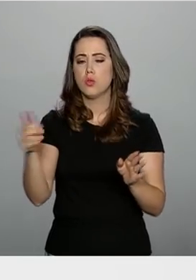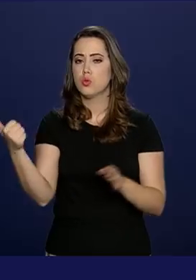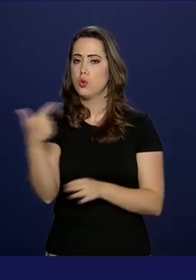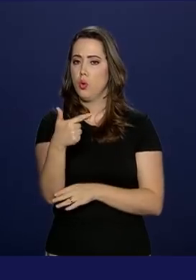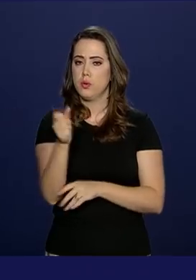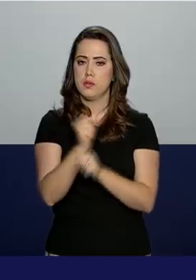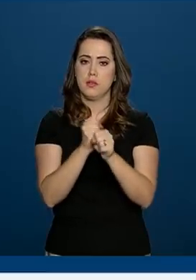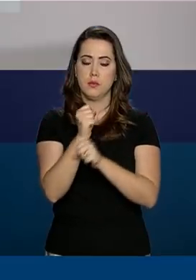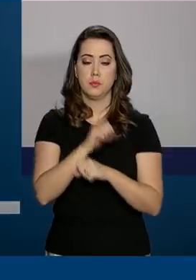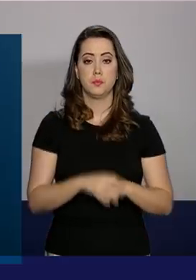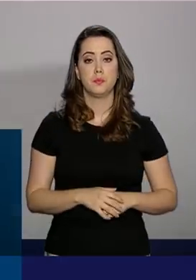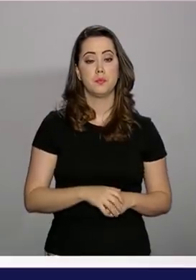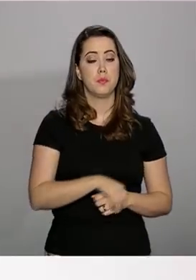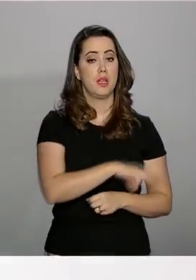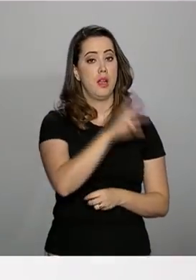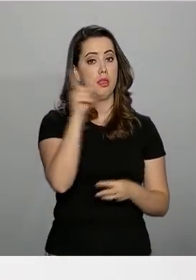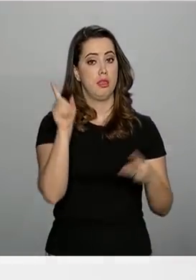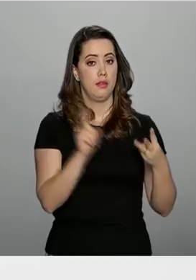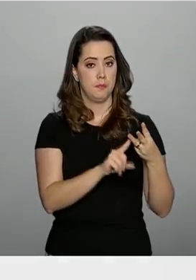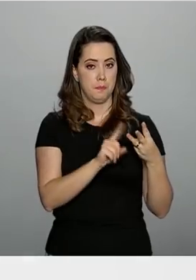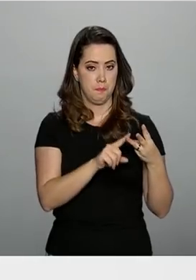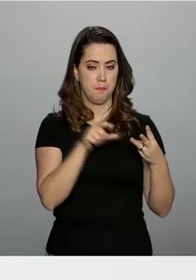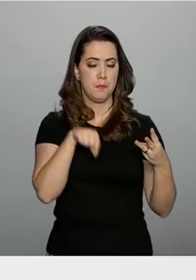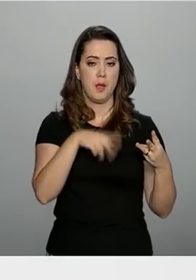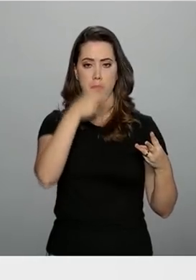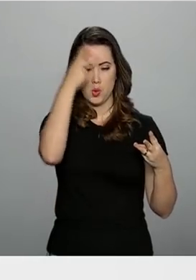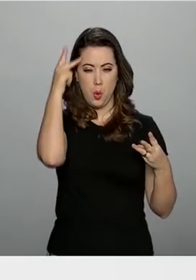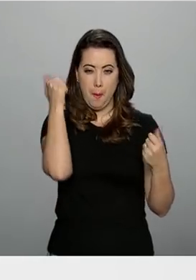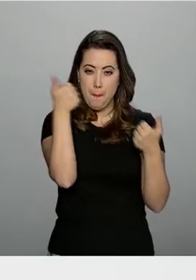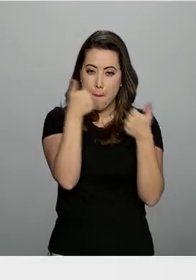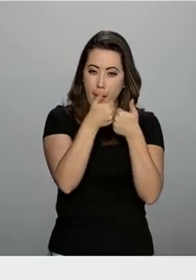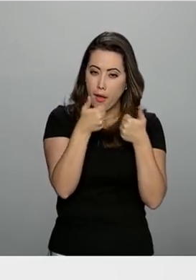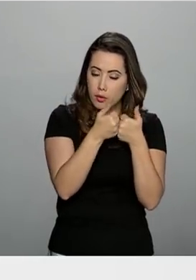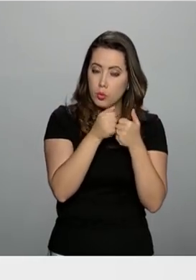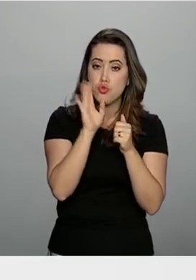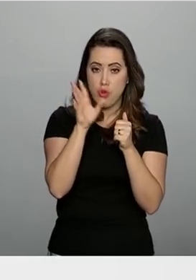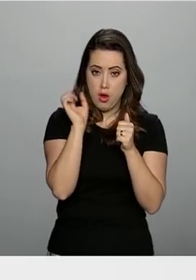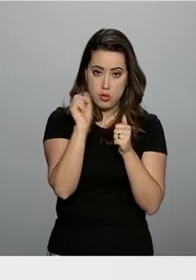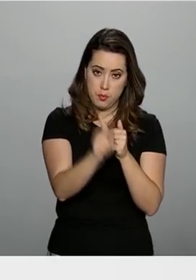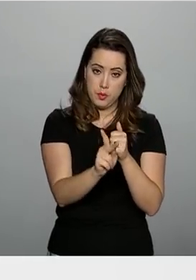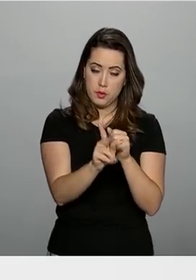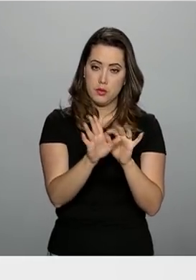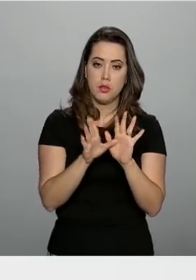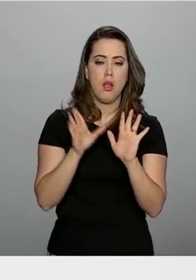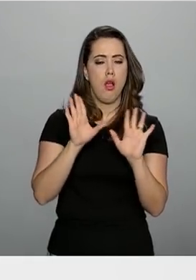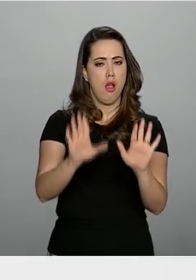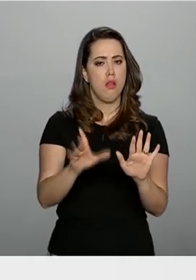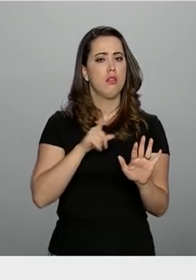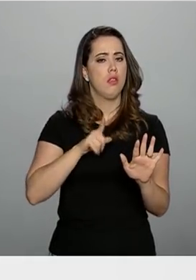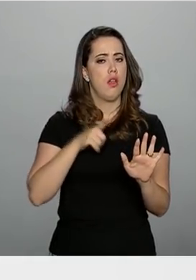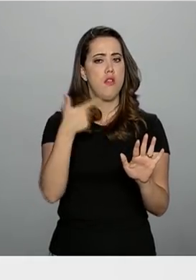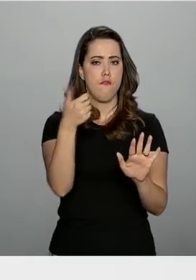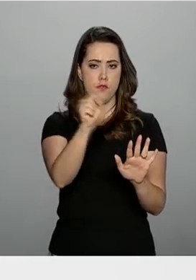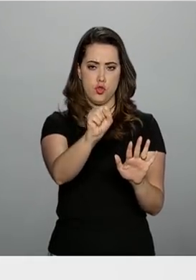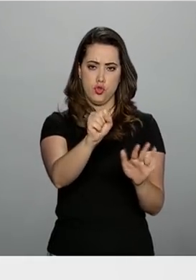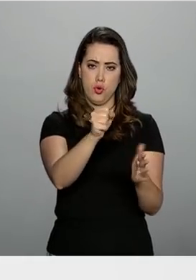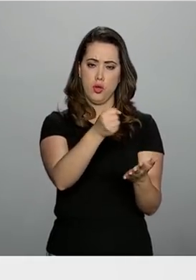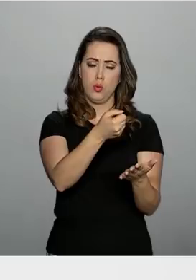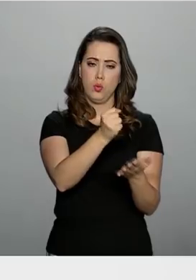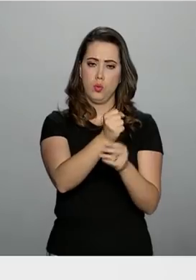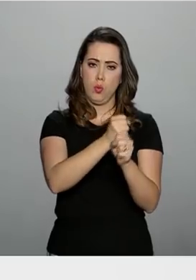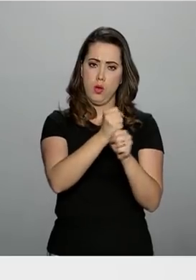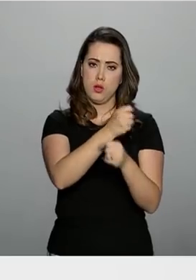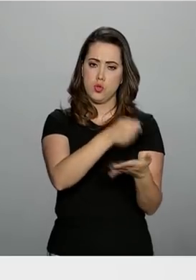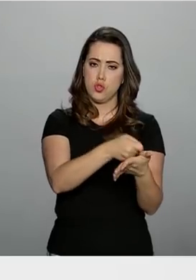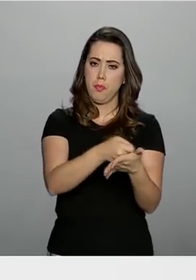anos. Já a terceira regra vale para quem está próximo de se aposentar e tiver ao menos 28 anos de contribuição no